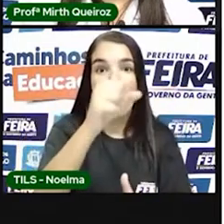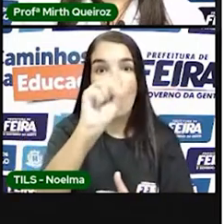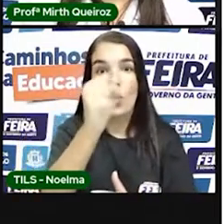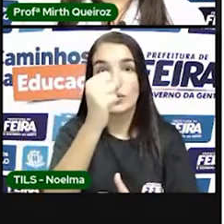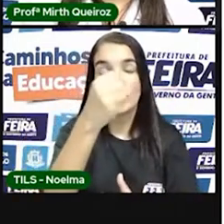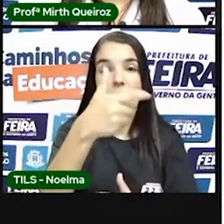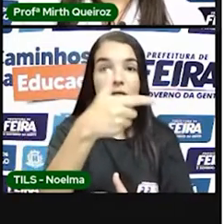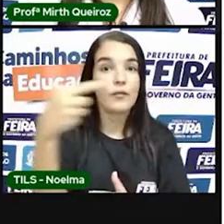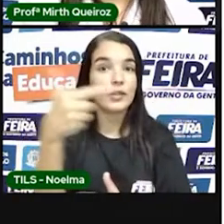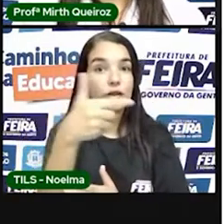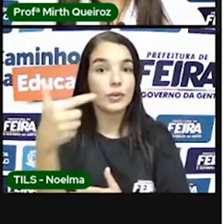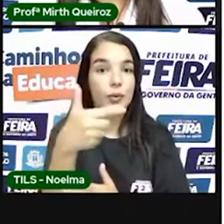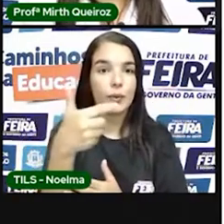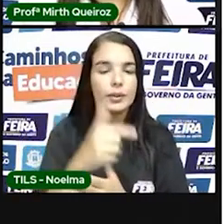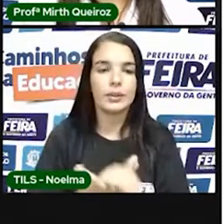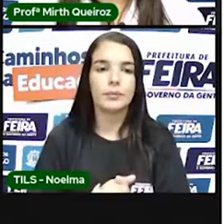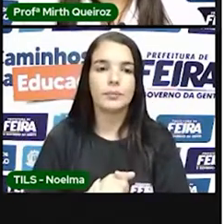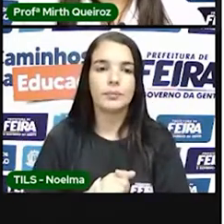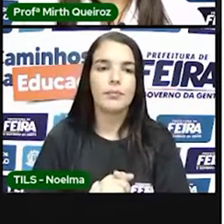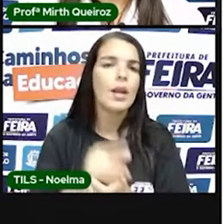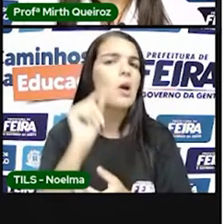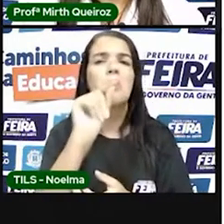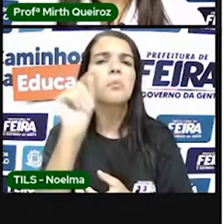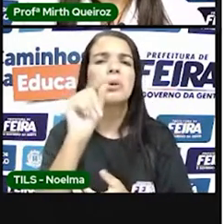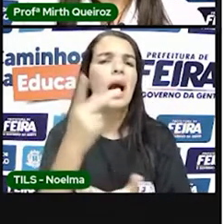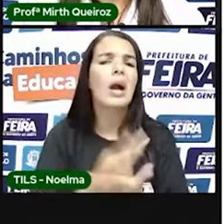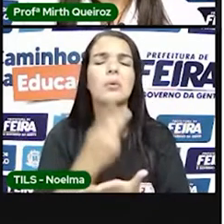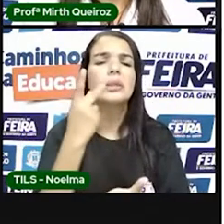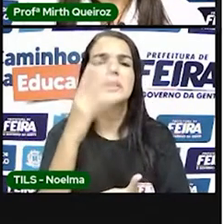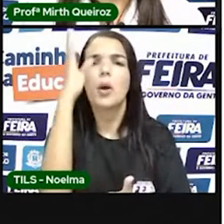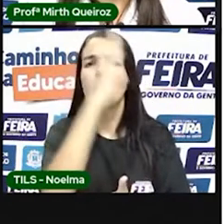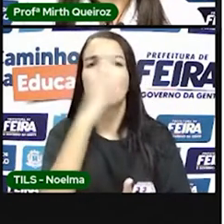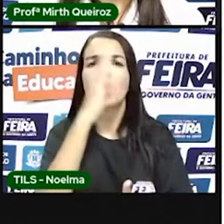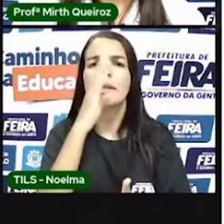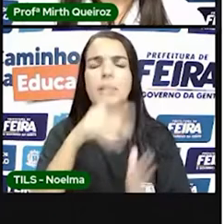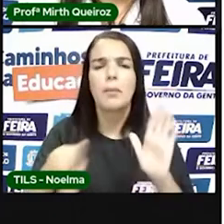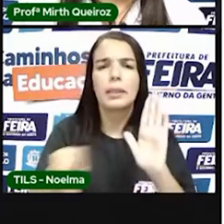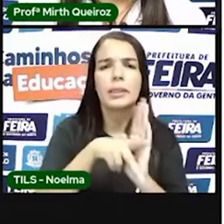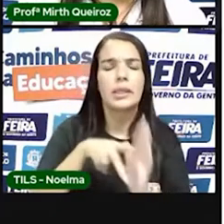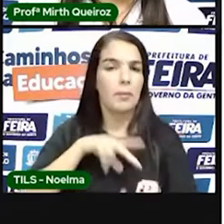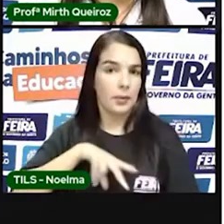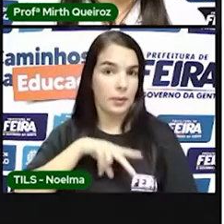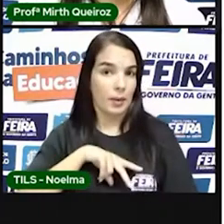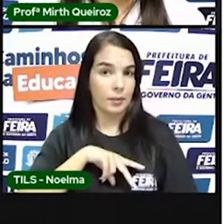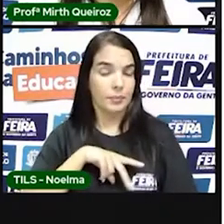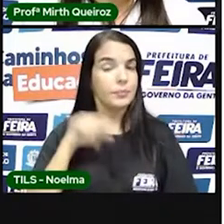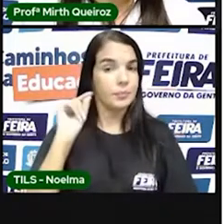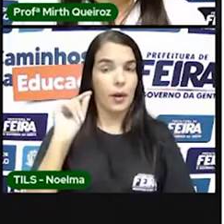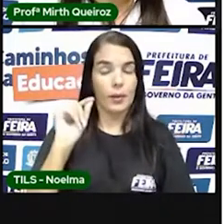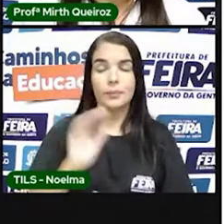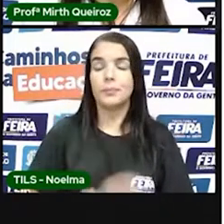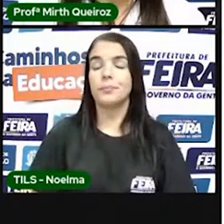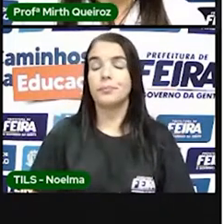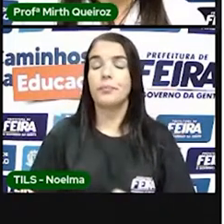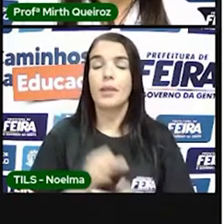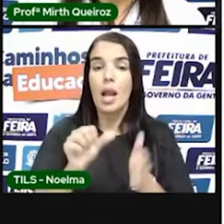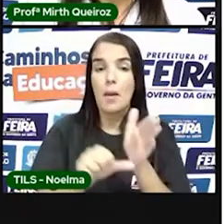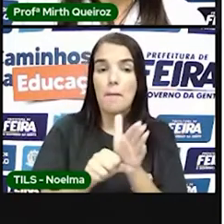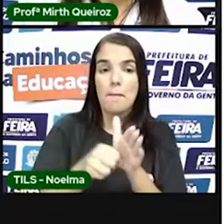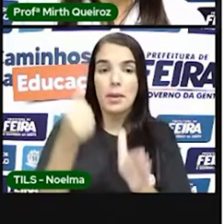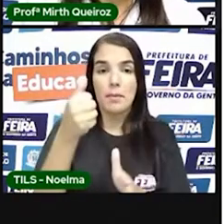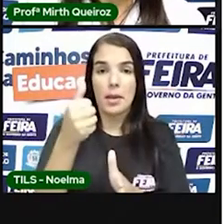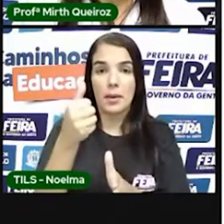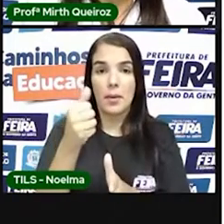E o que aconteceu no Brasil Colônia? Primeiro, o Brasil Colônia tem como